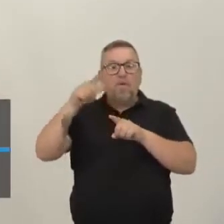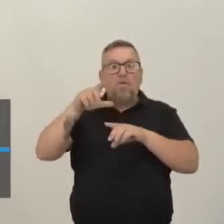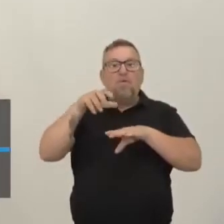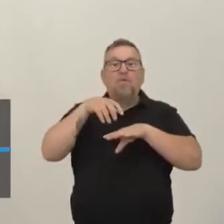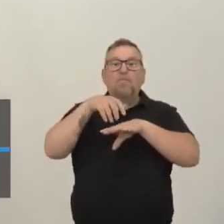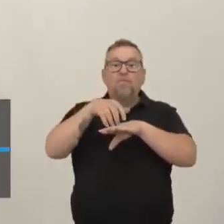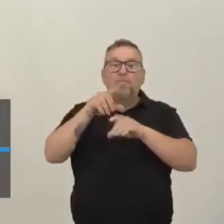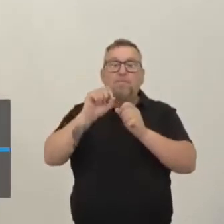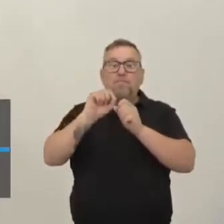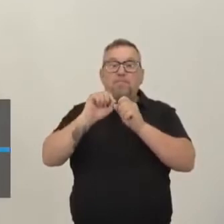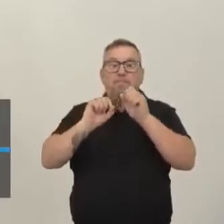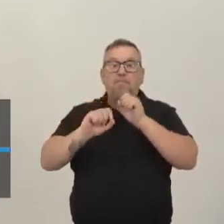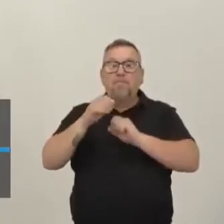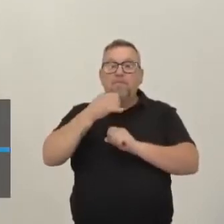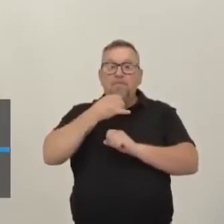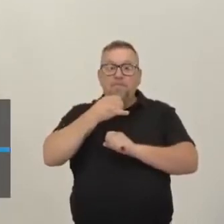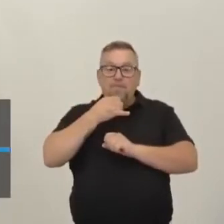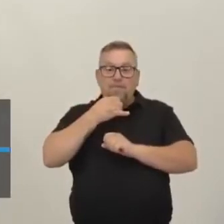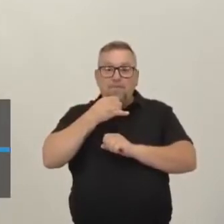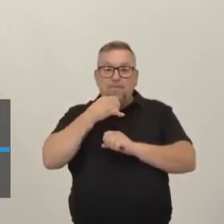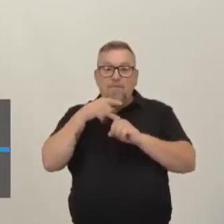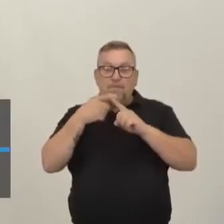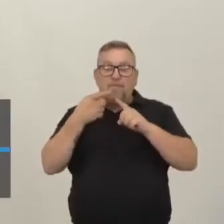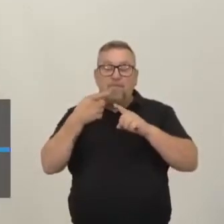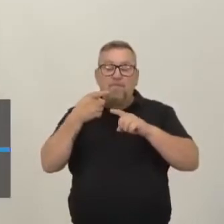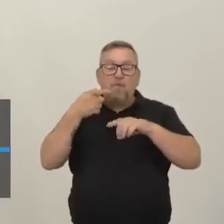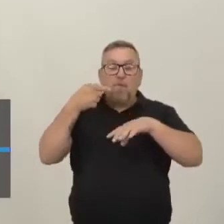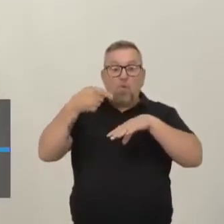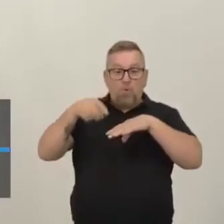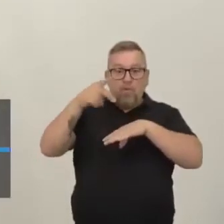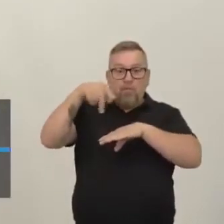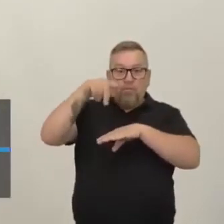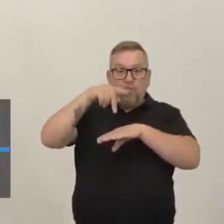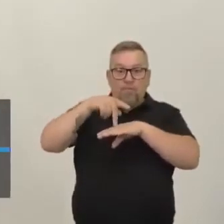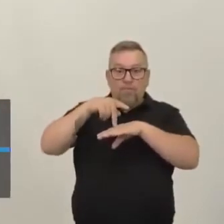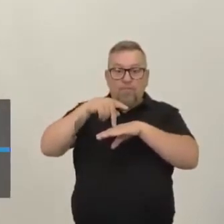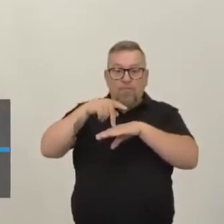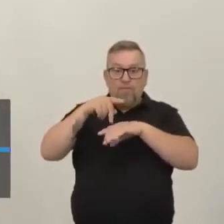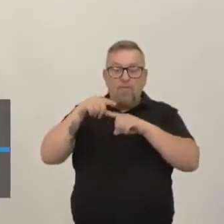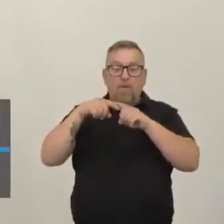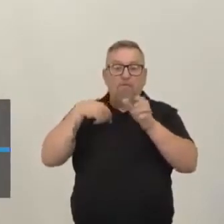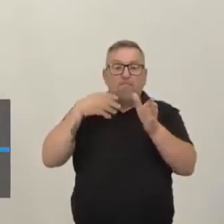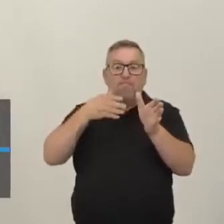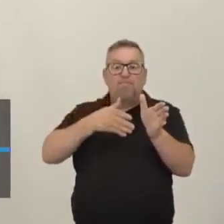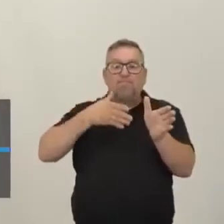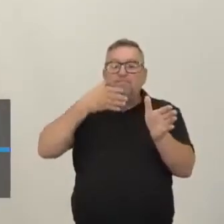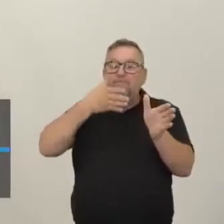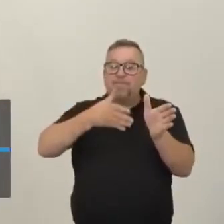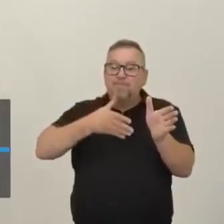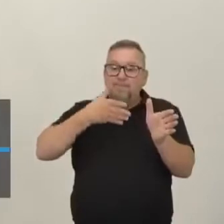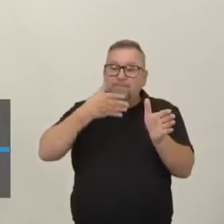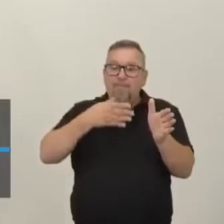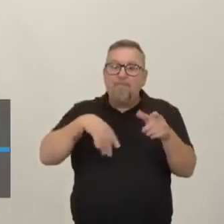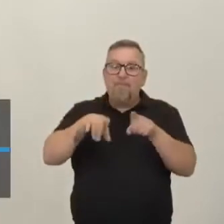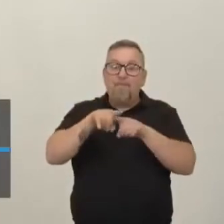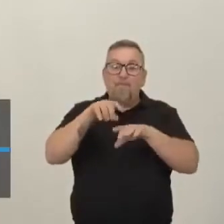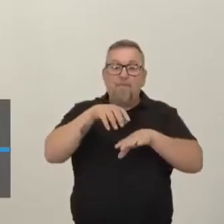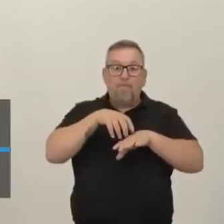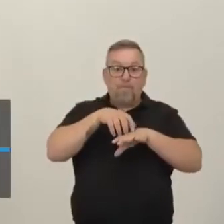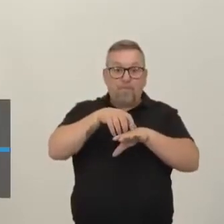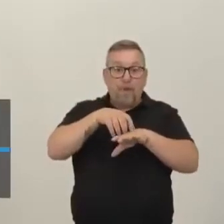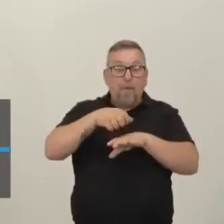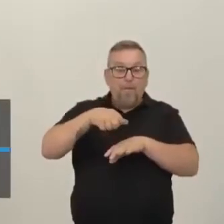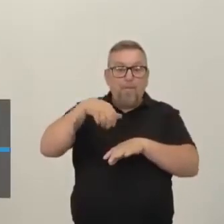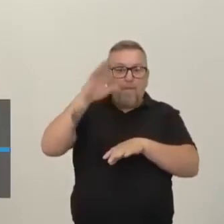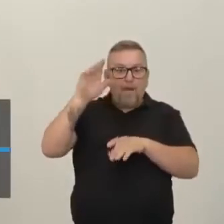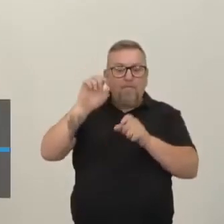se destacando, como por exemplo, dentro do continente, as estações ferroviárias, que além de levar muito